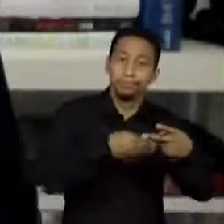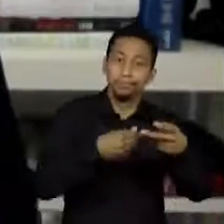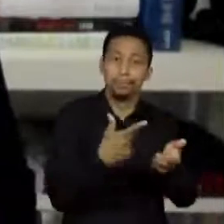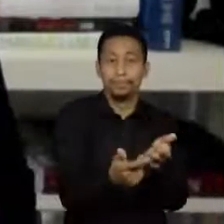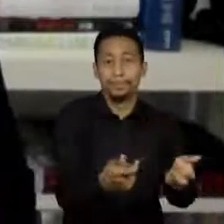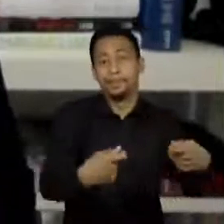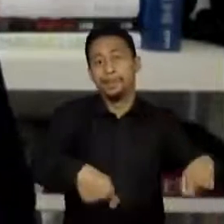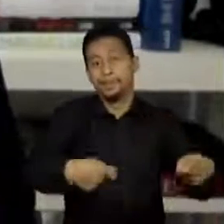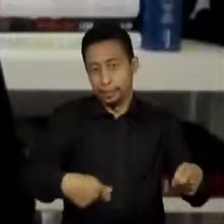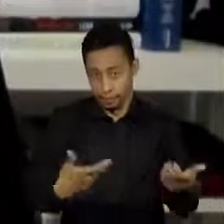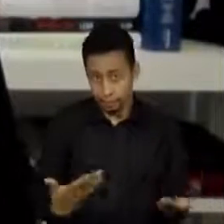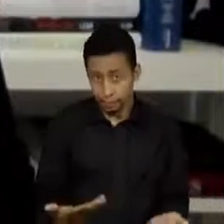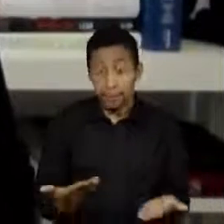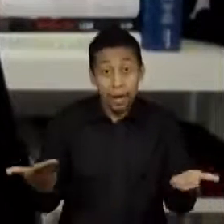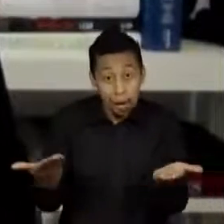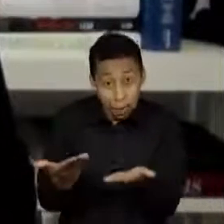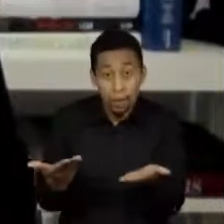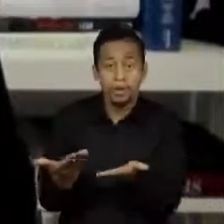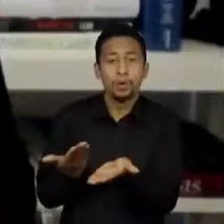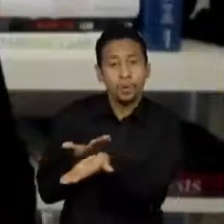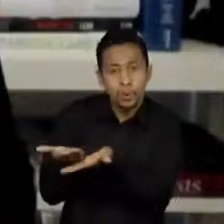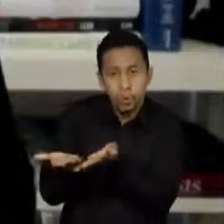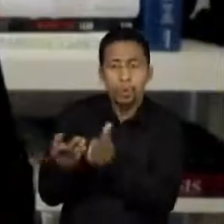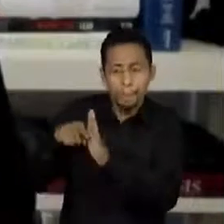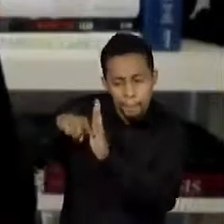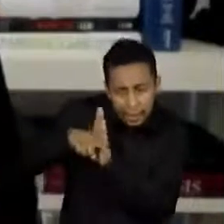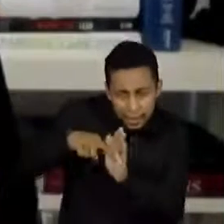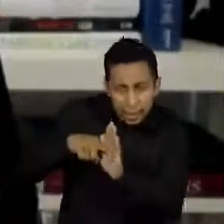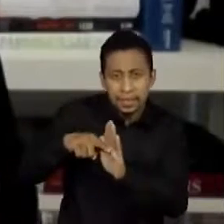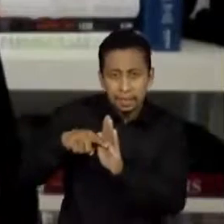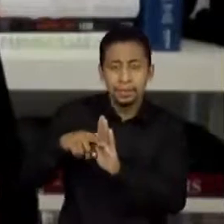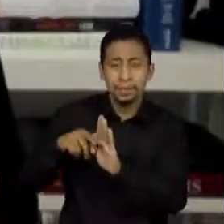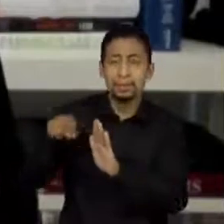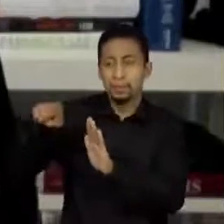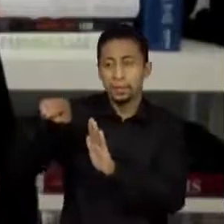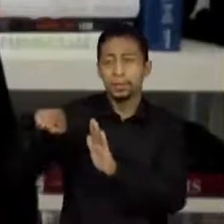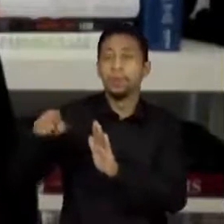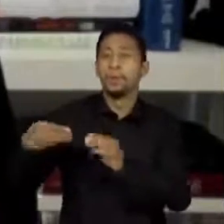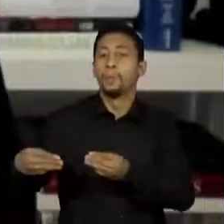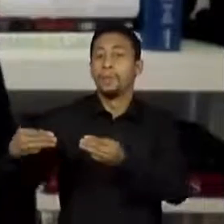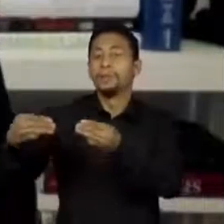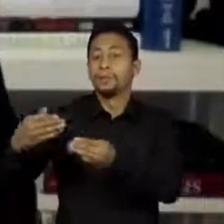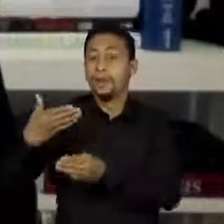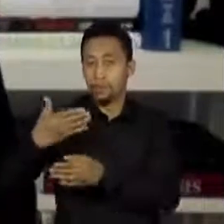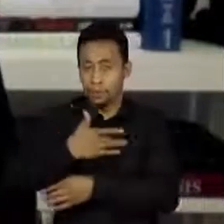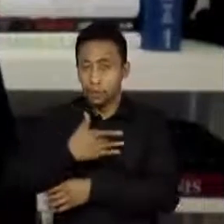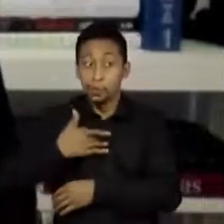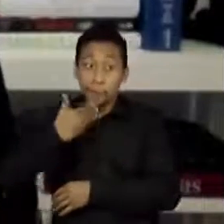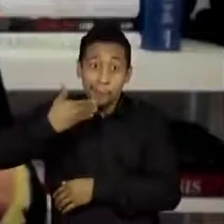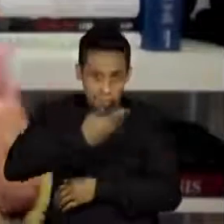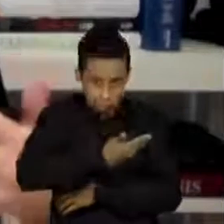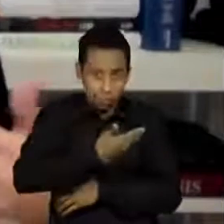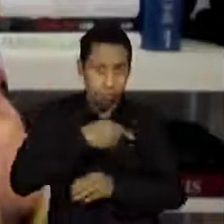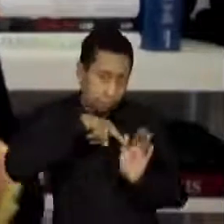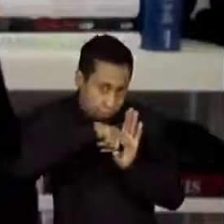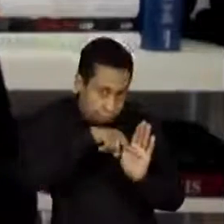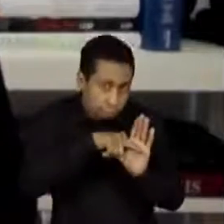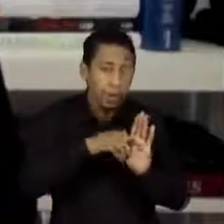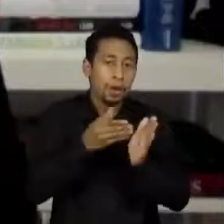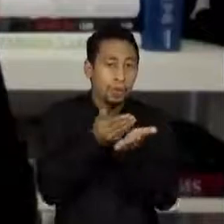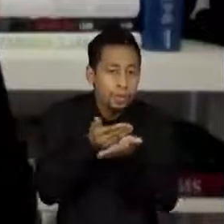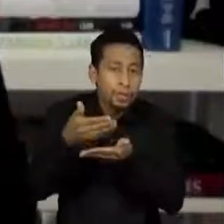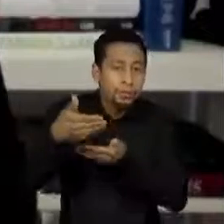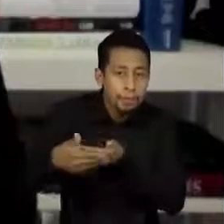fazendo agora com o Ministério, nós observamos a mesma coisa. Nós já devemos ter essa análise mais